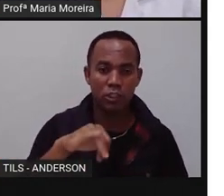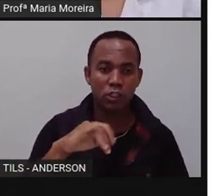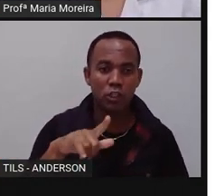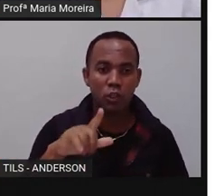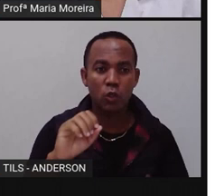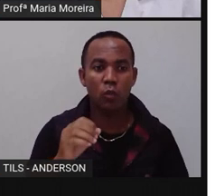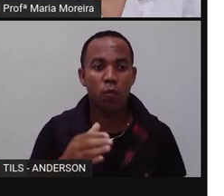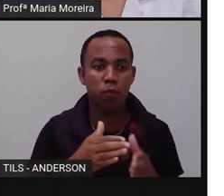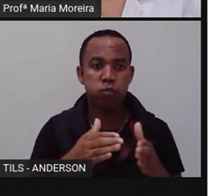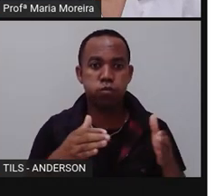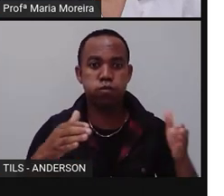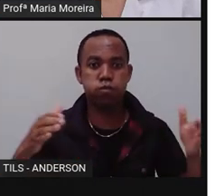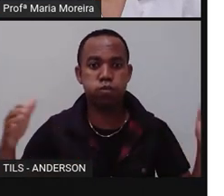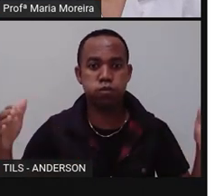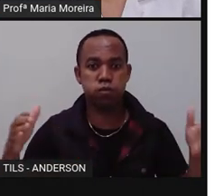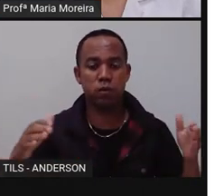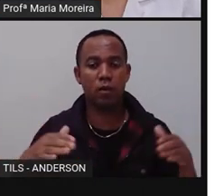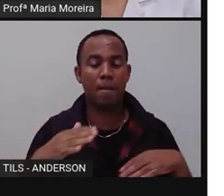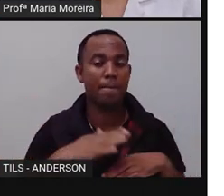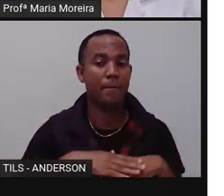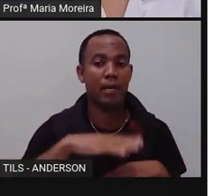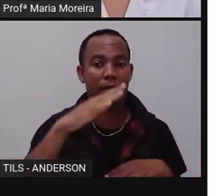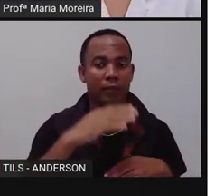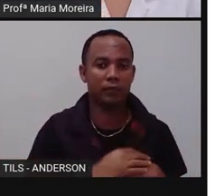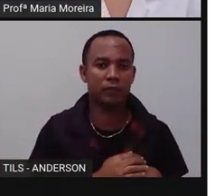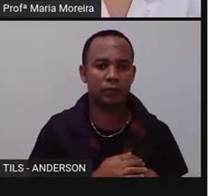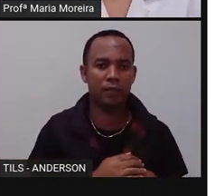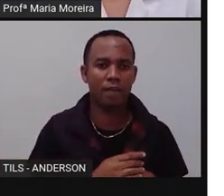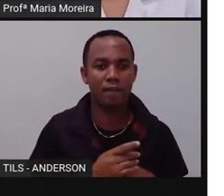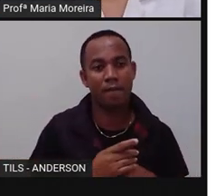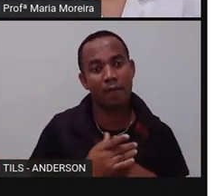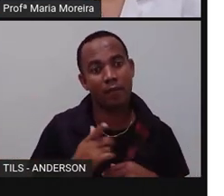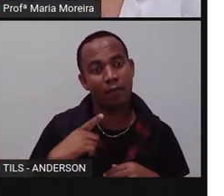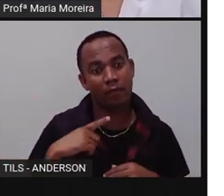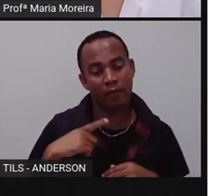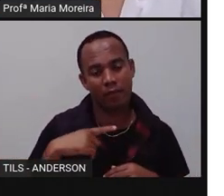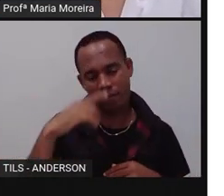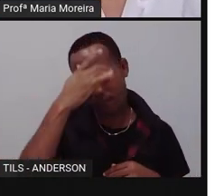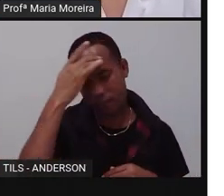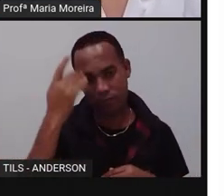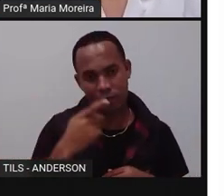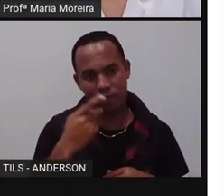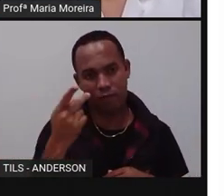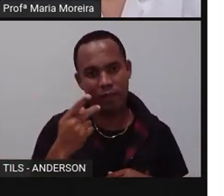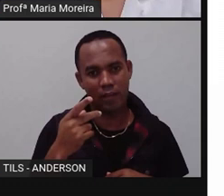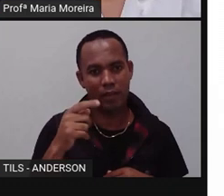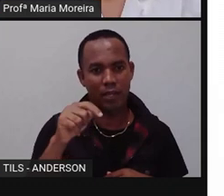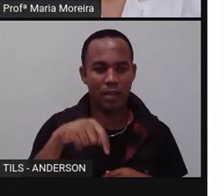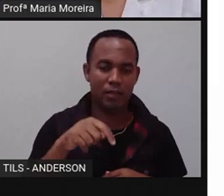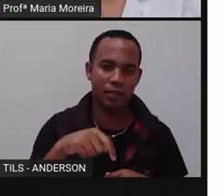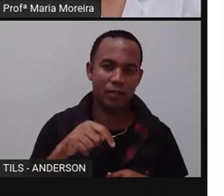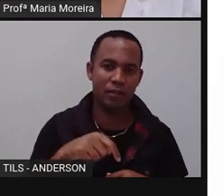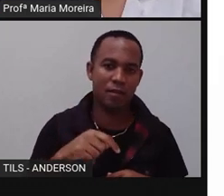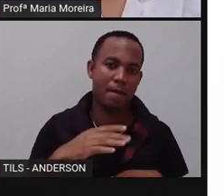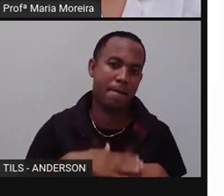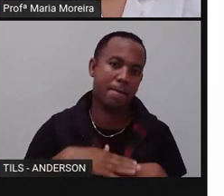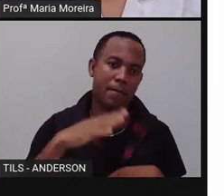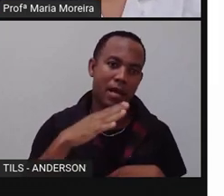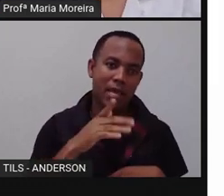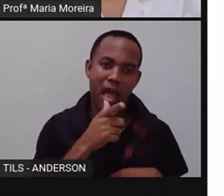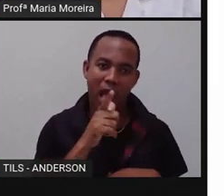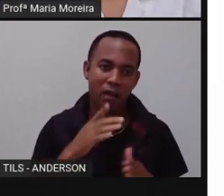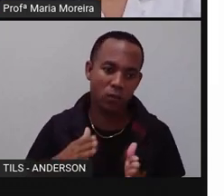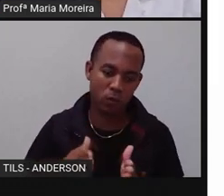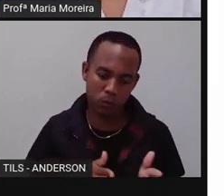rio do mundo. Há quem discorde, tá? E diga que nós temos o maior rio do mundo. Mas por que fica essa discordância, né? Eu,